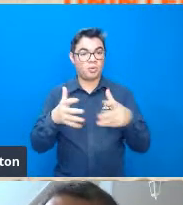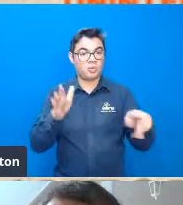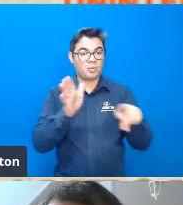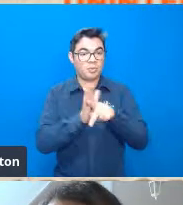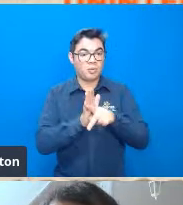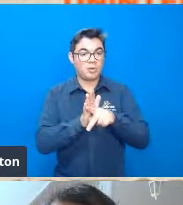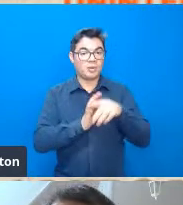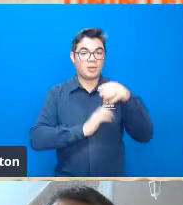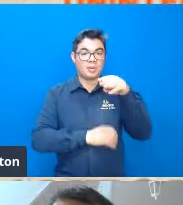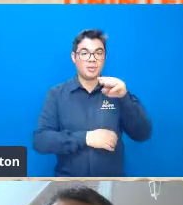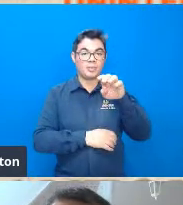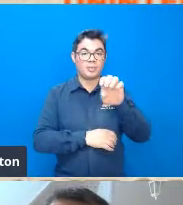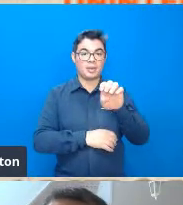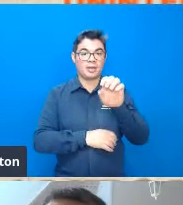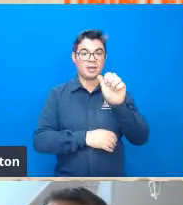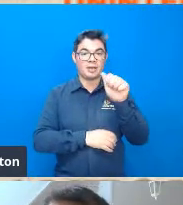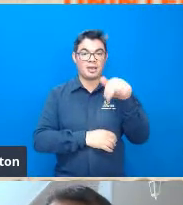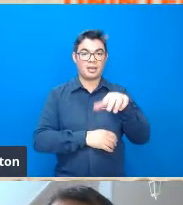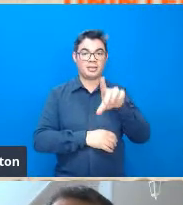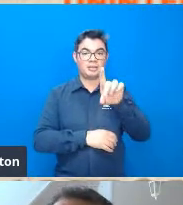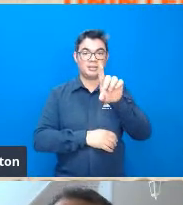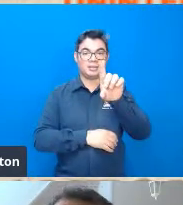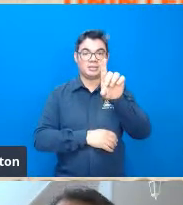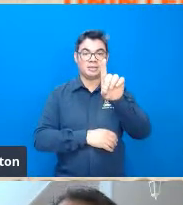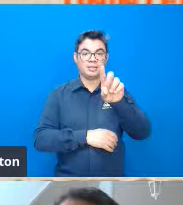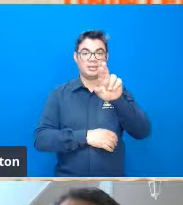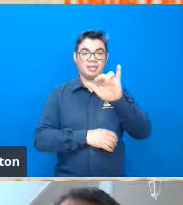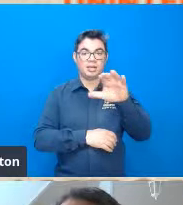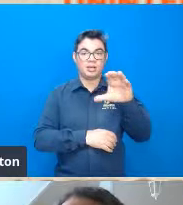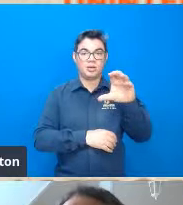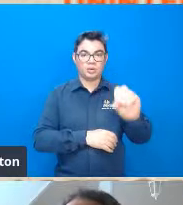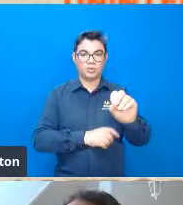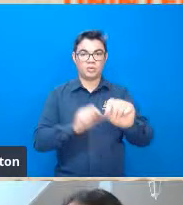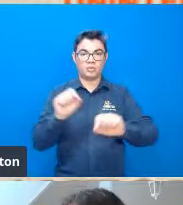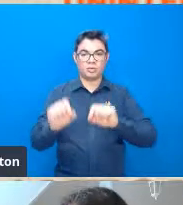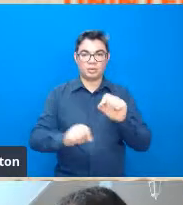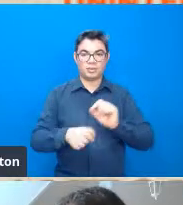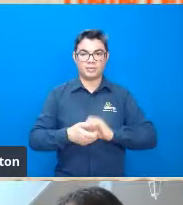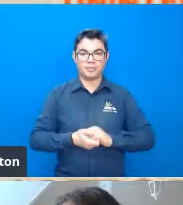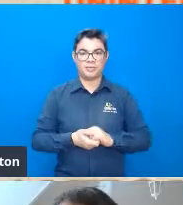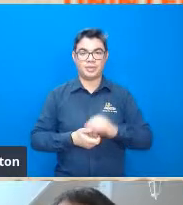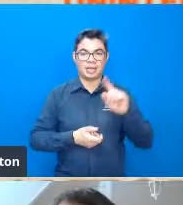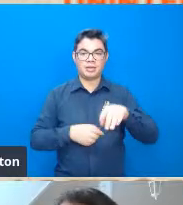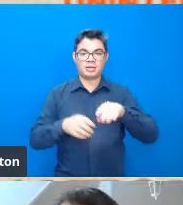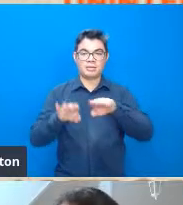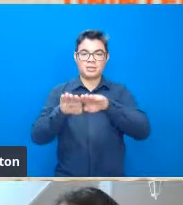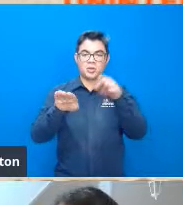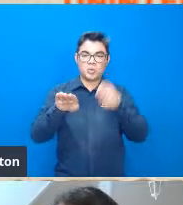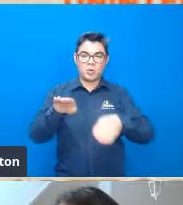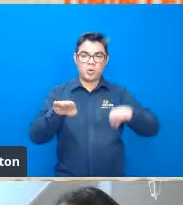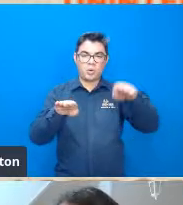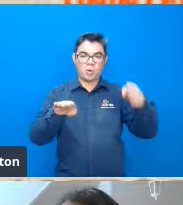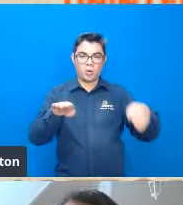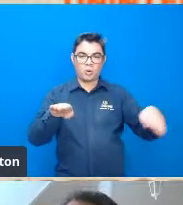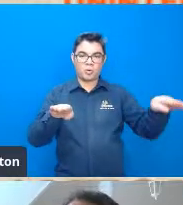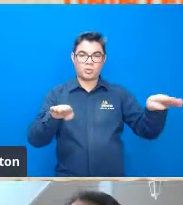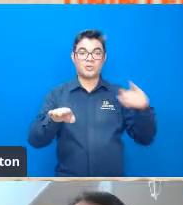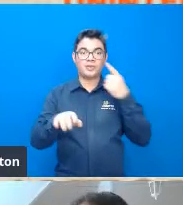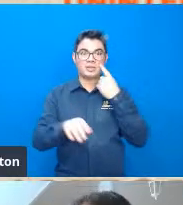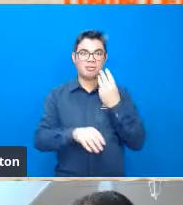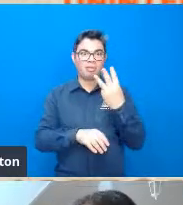meândrico então ele poderia trouxe três exemplos aqui um rio muito mais sinuoso com sinuosidade 3